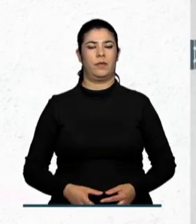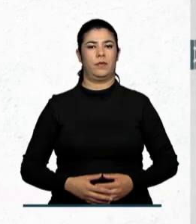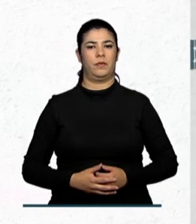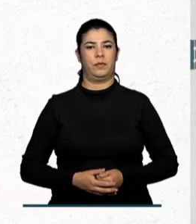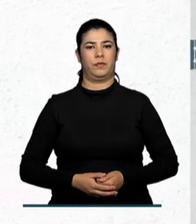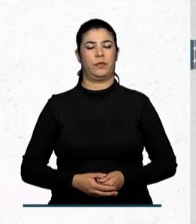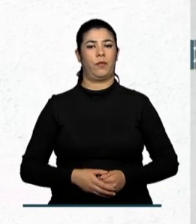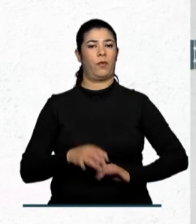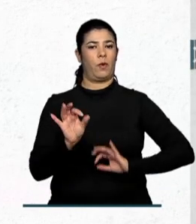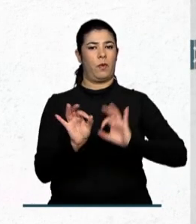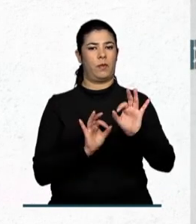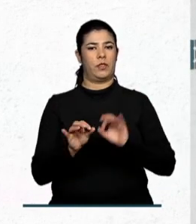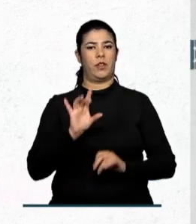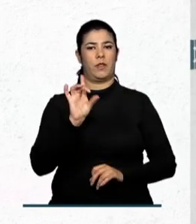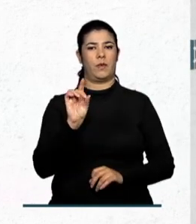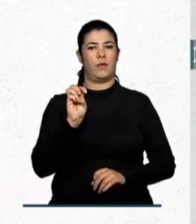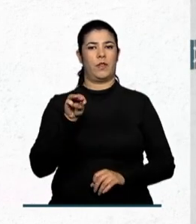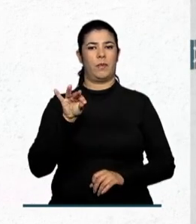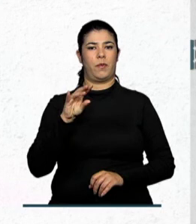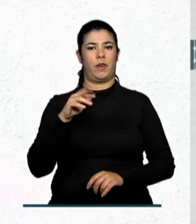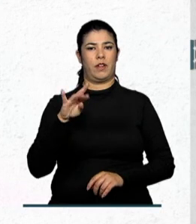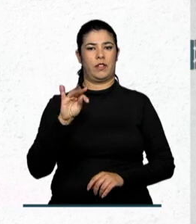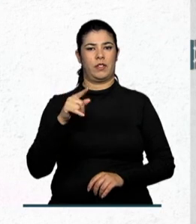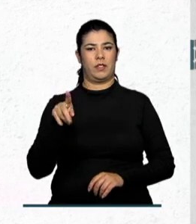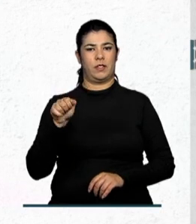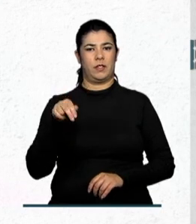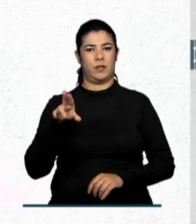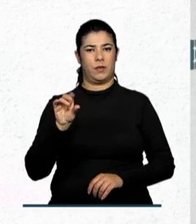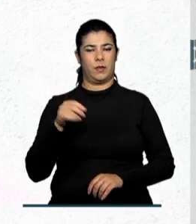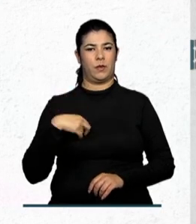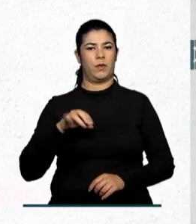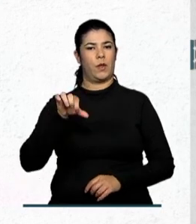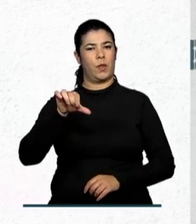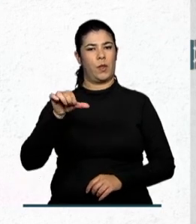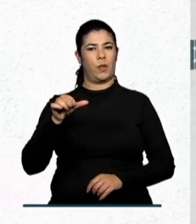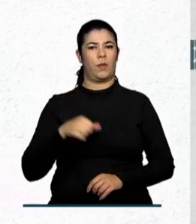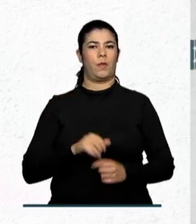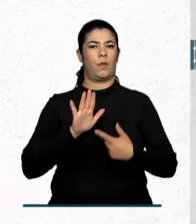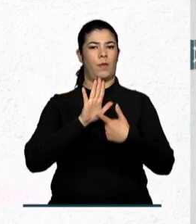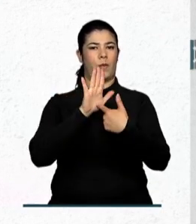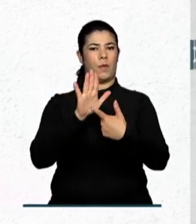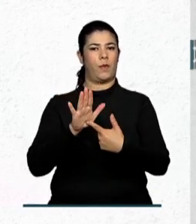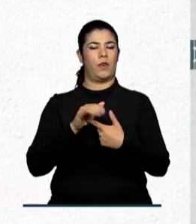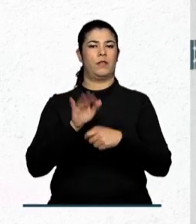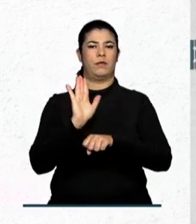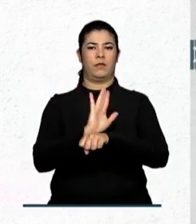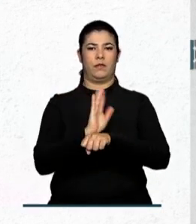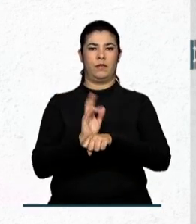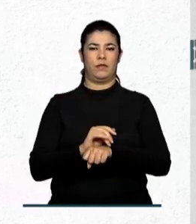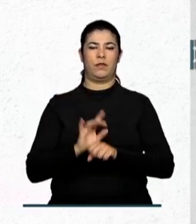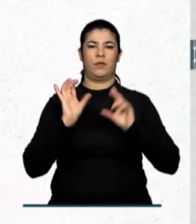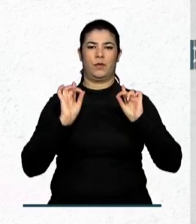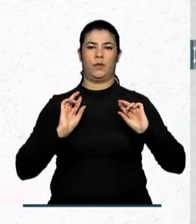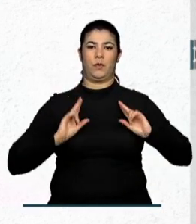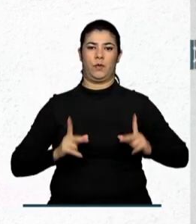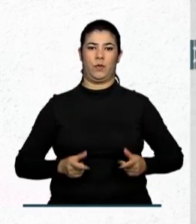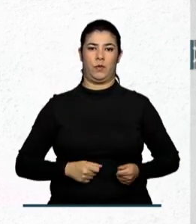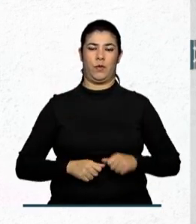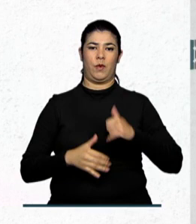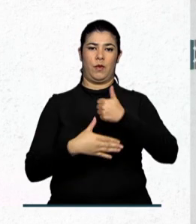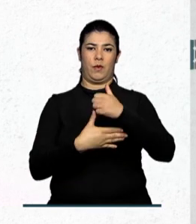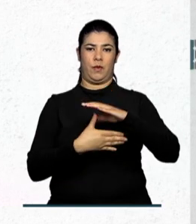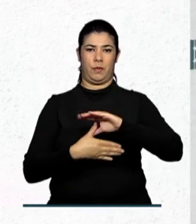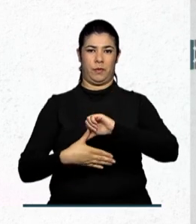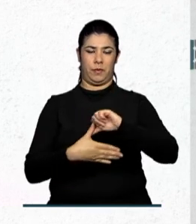O projeto Democratizando, que faz parte da nona mostra Cinema e Direitos Humanos no Hemisfério Sul, está com inscrições